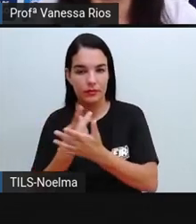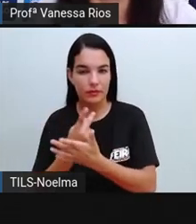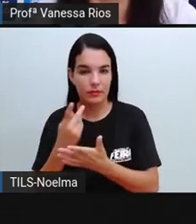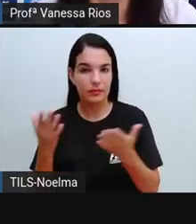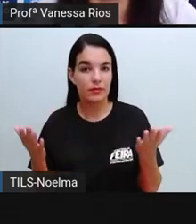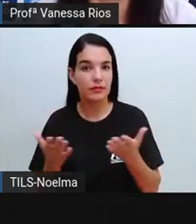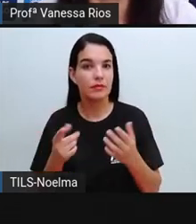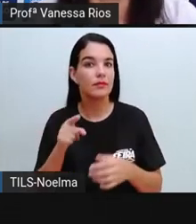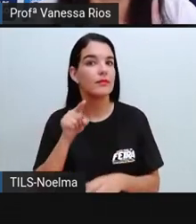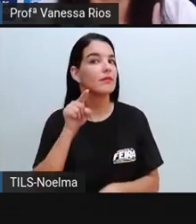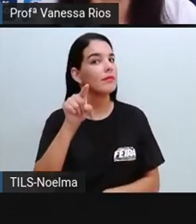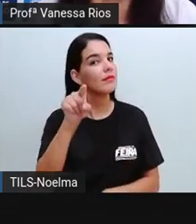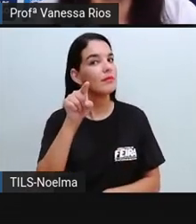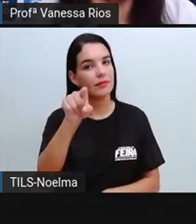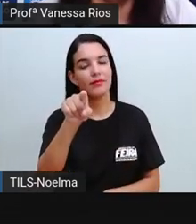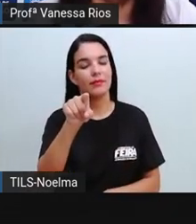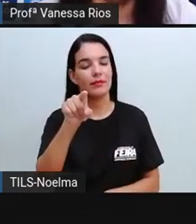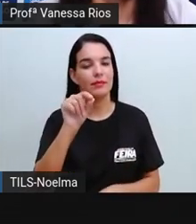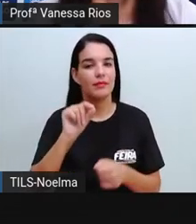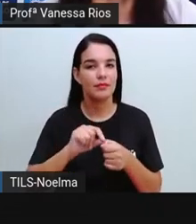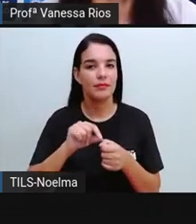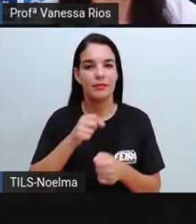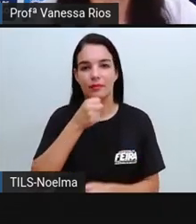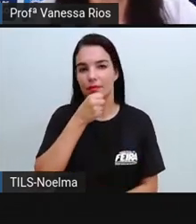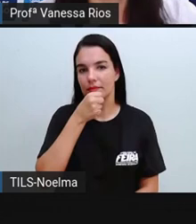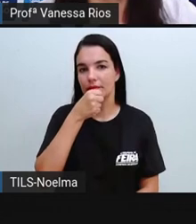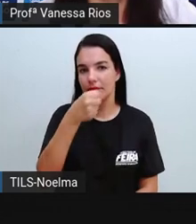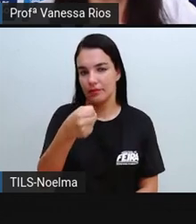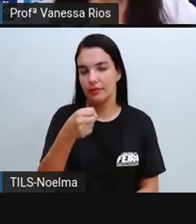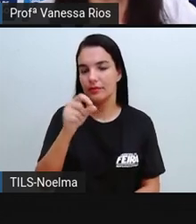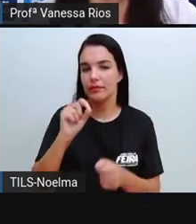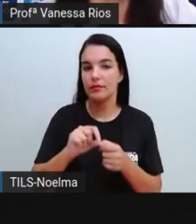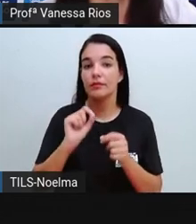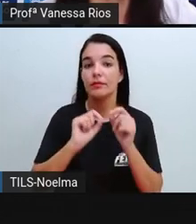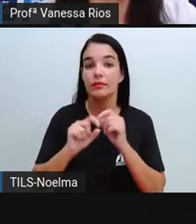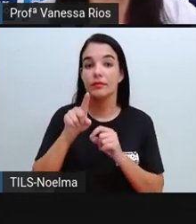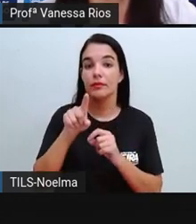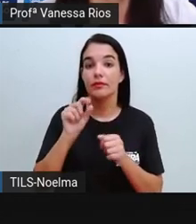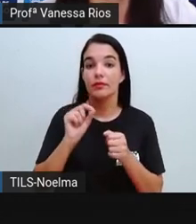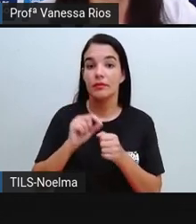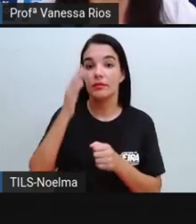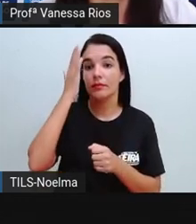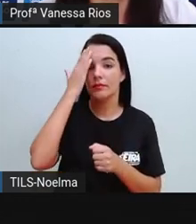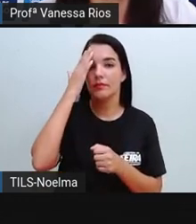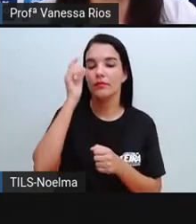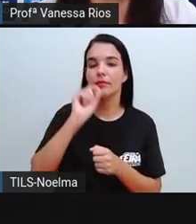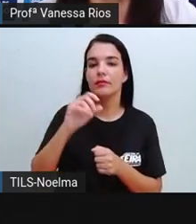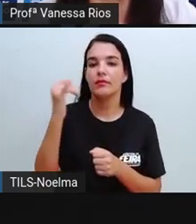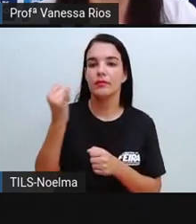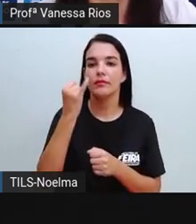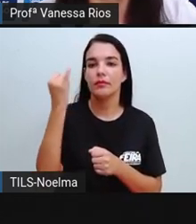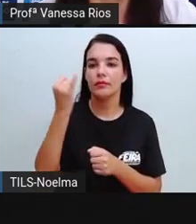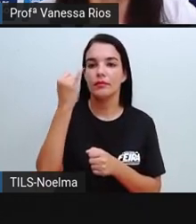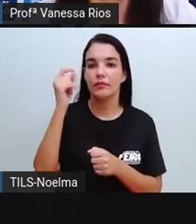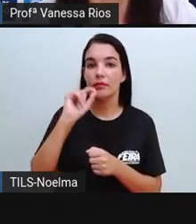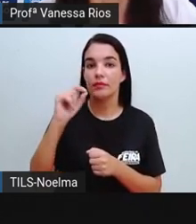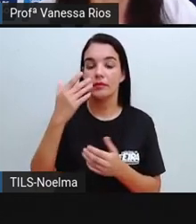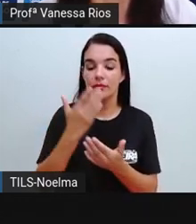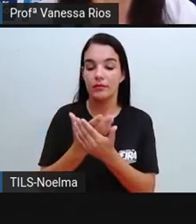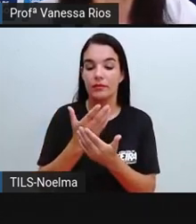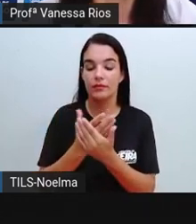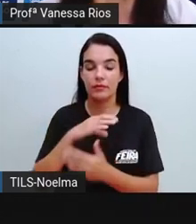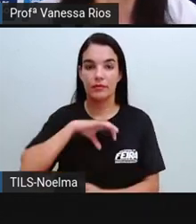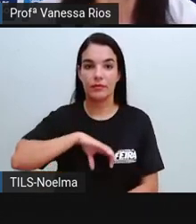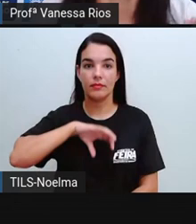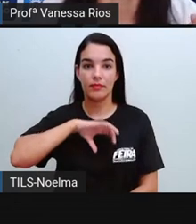só que agora o entrevistador é você. Então a finalidade dessa entrevista é saber o que pensam sobre a importância de